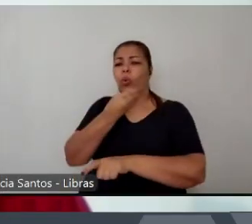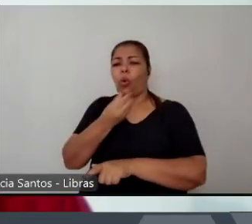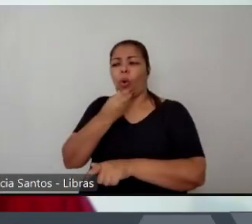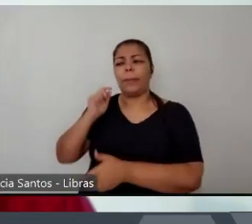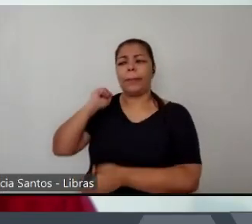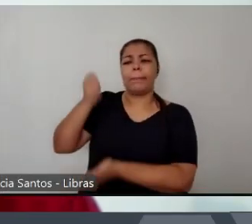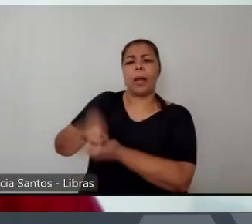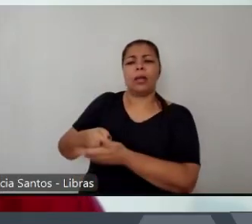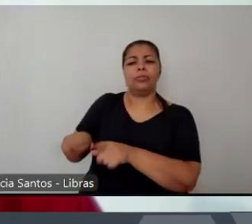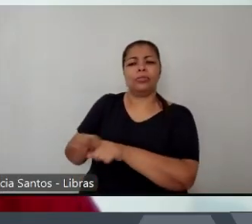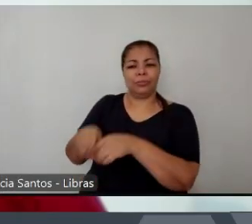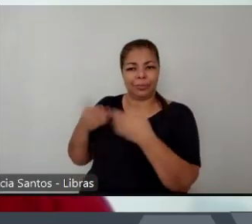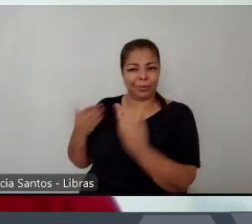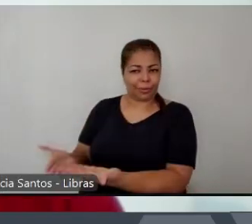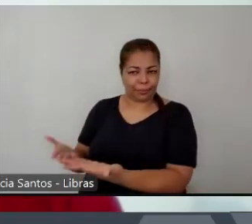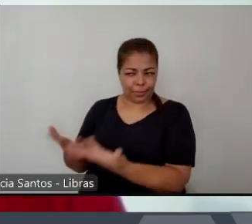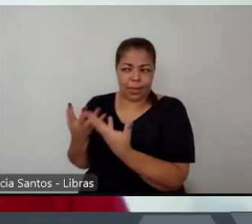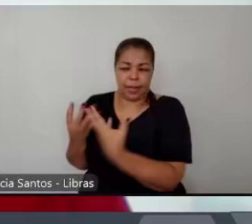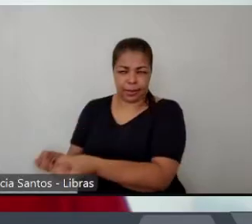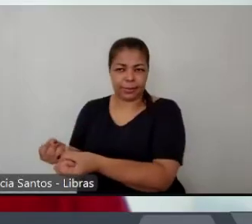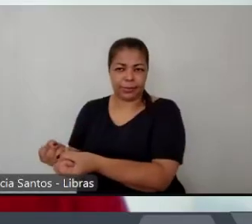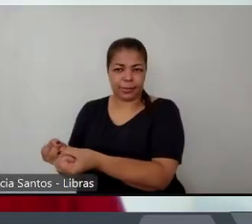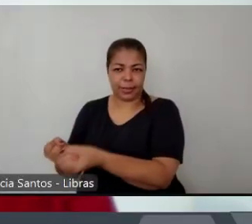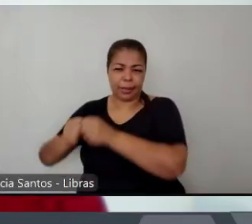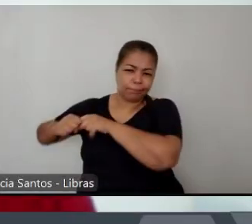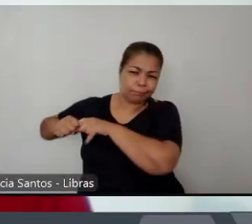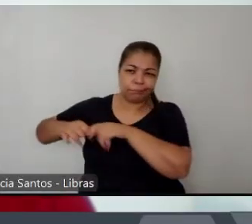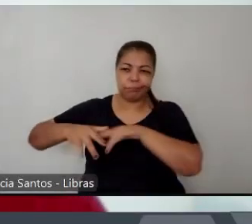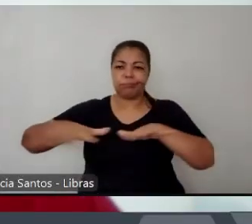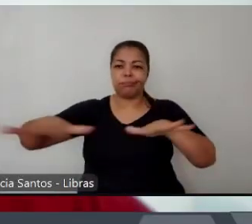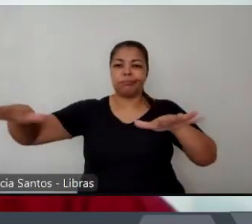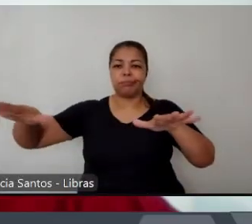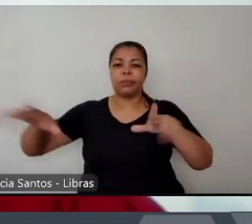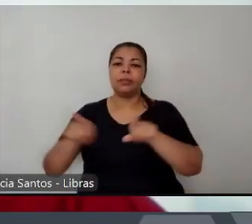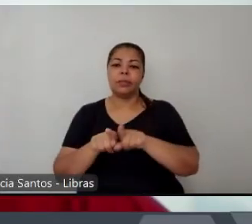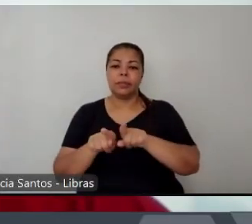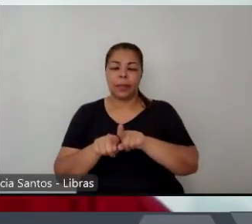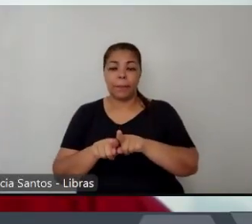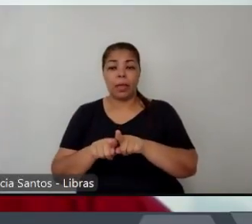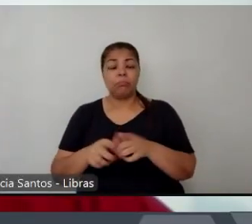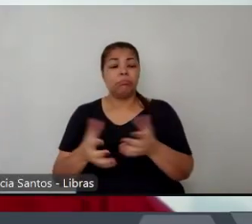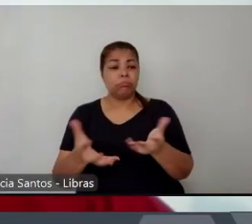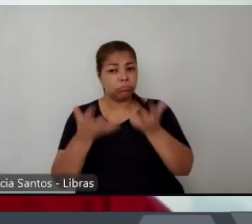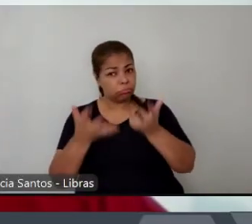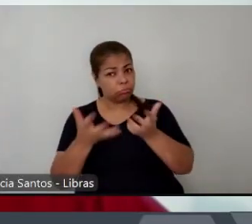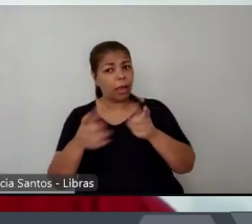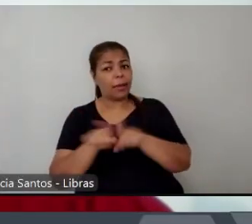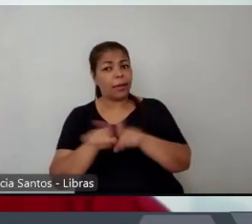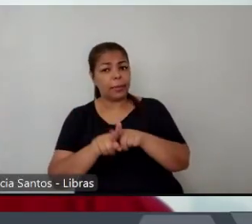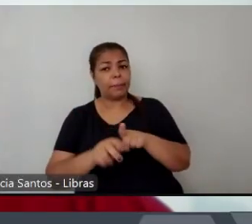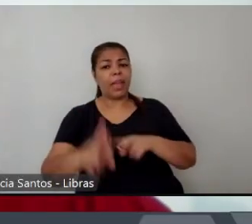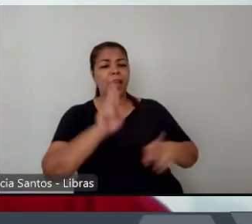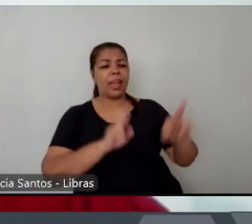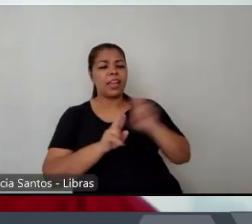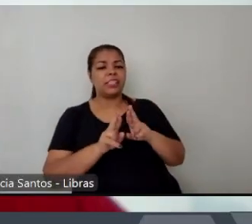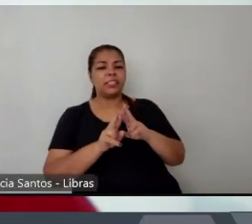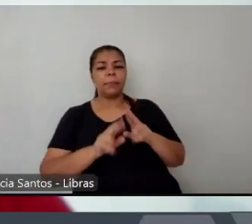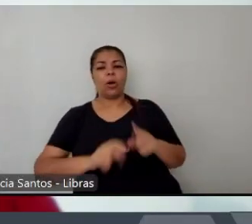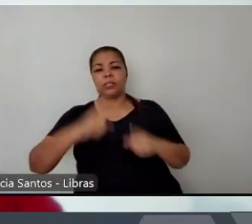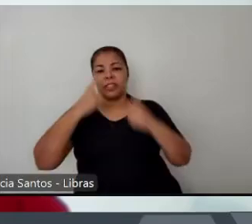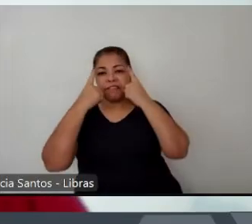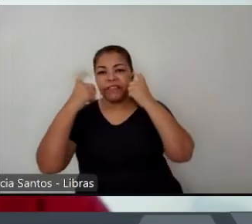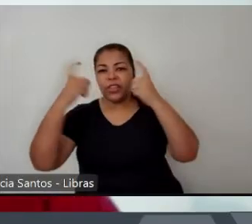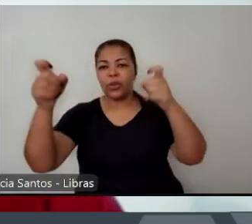tentativa de produção de ordem e que acaba produzindo também respostas violentas e posturas violentas diante